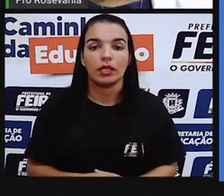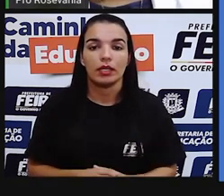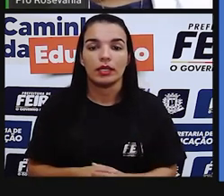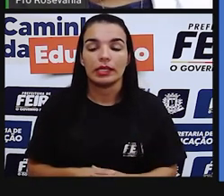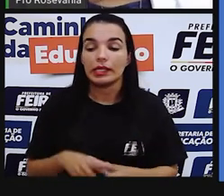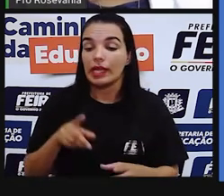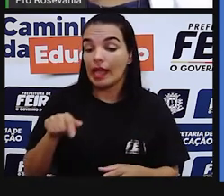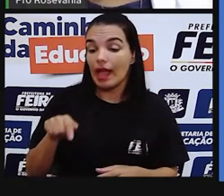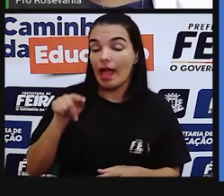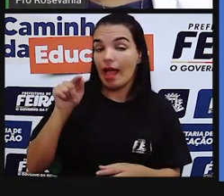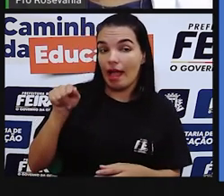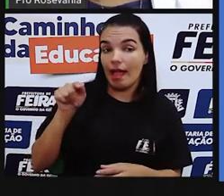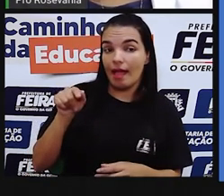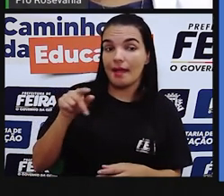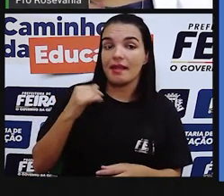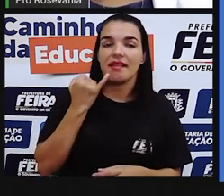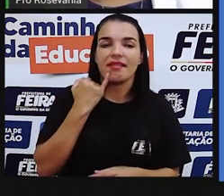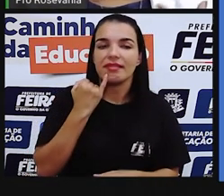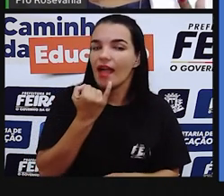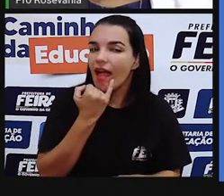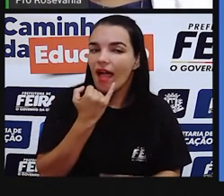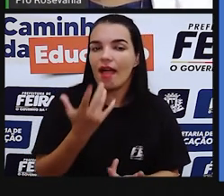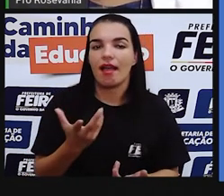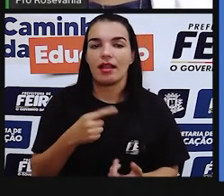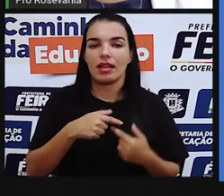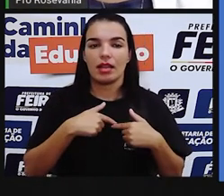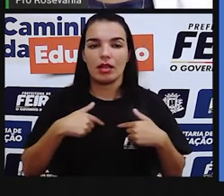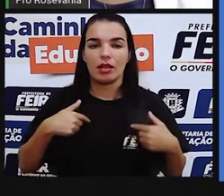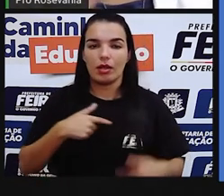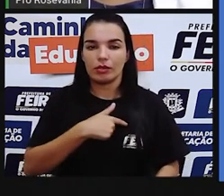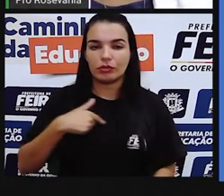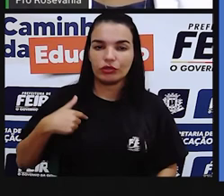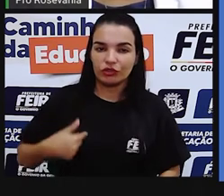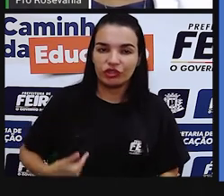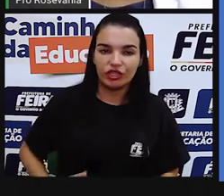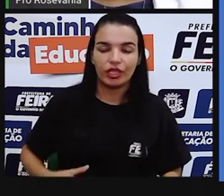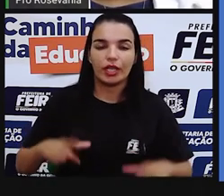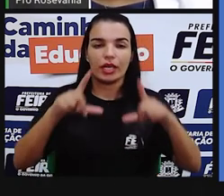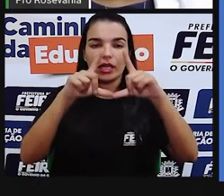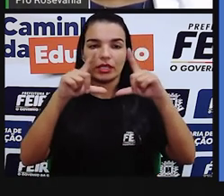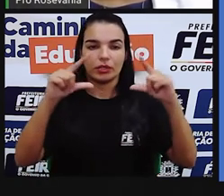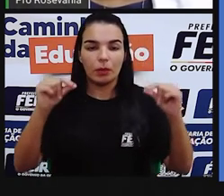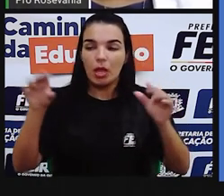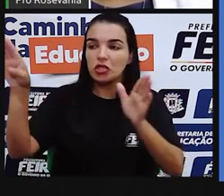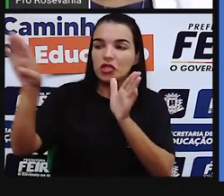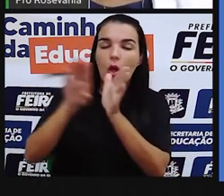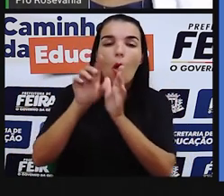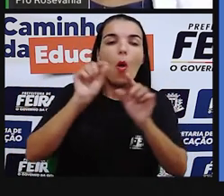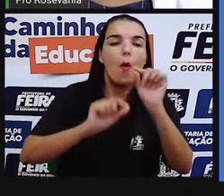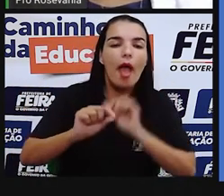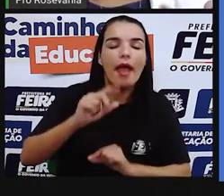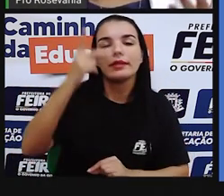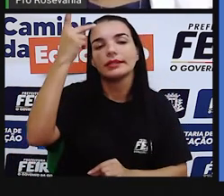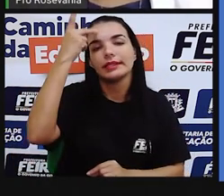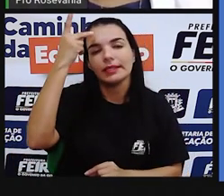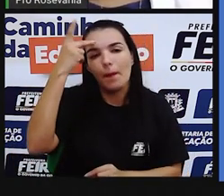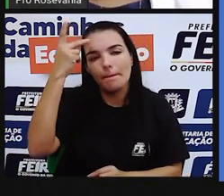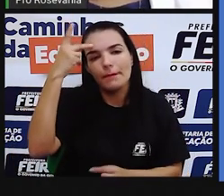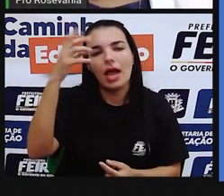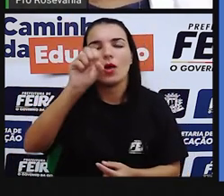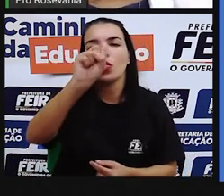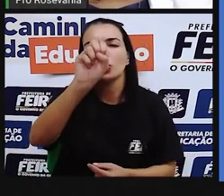no centro-sul do país a parte de São Paulo a parte da própria região toda que tem